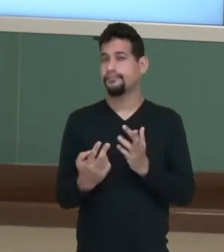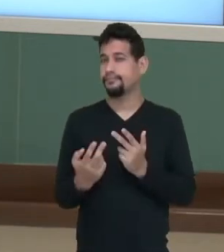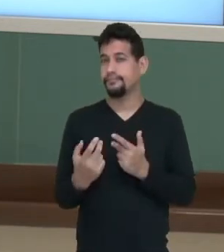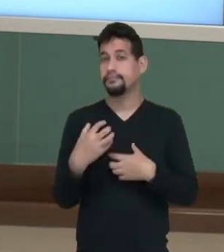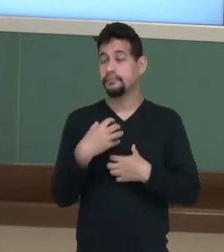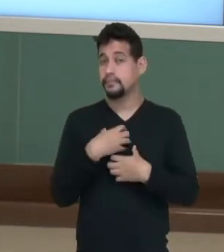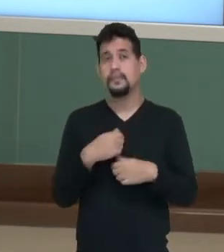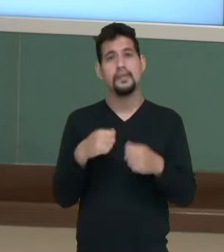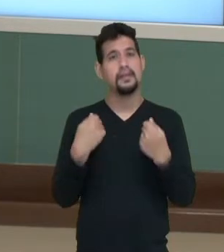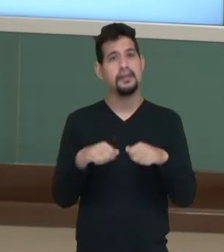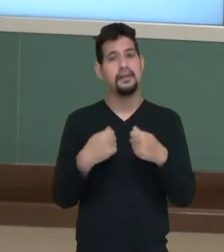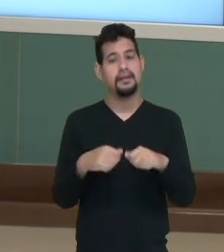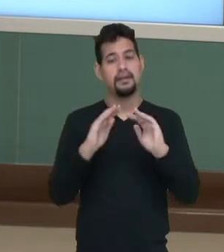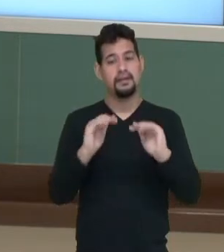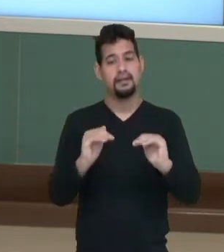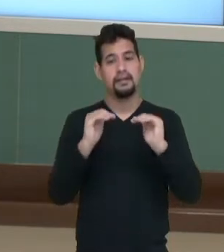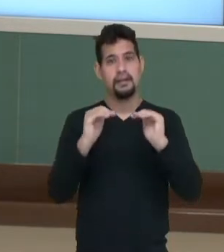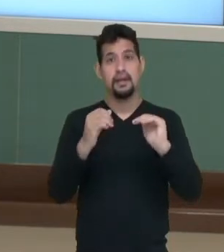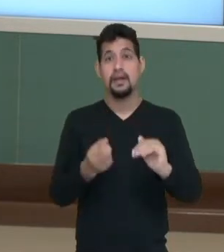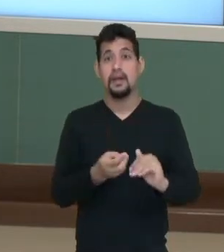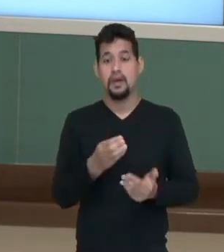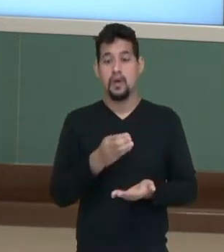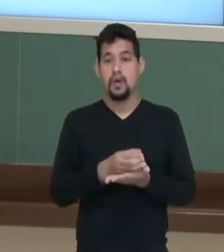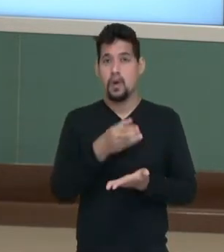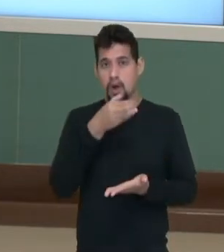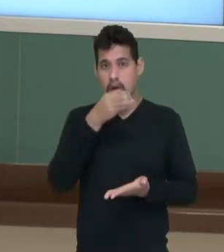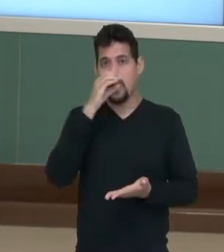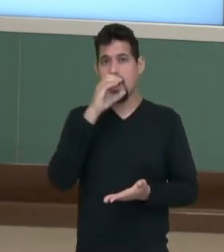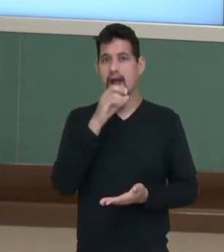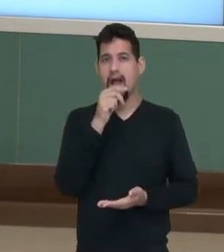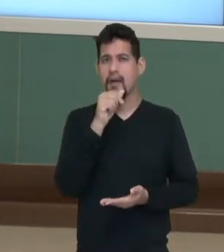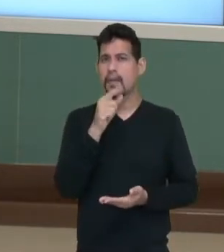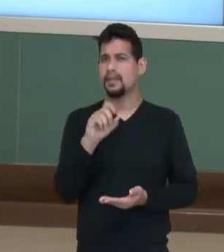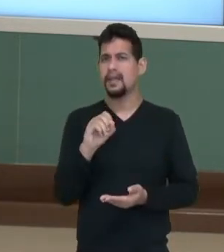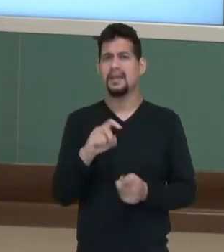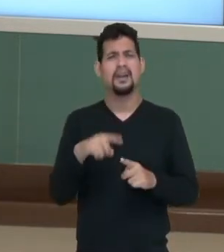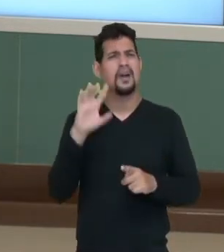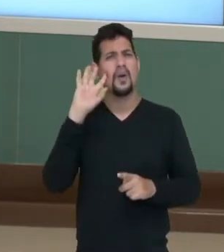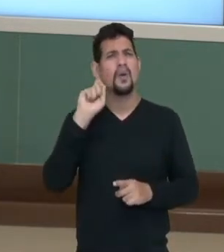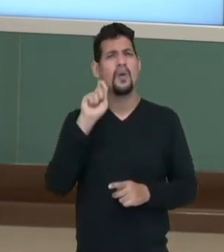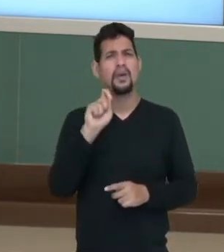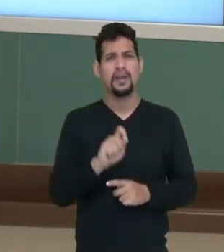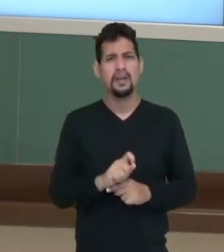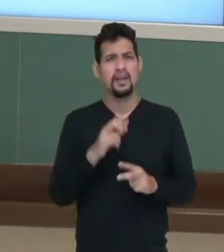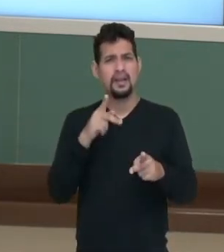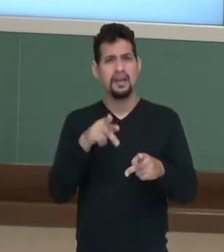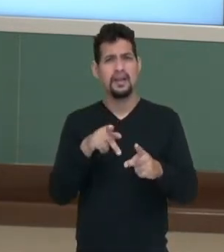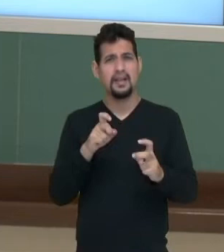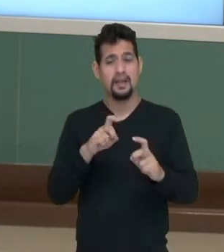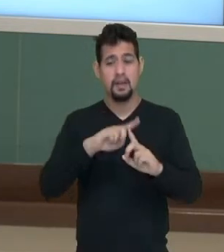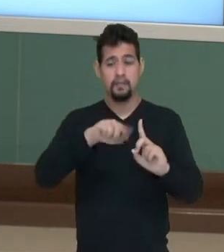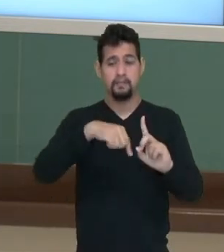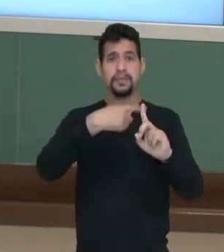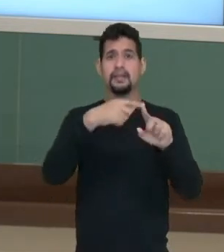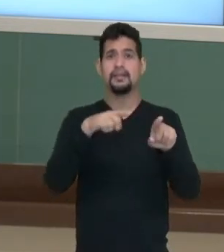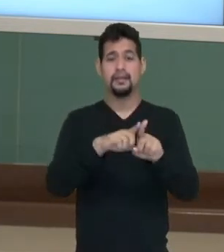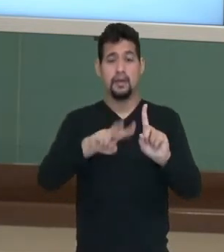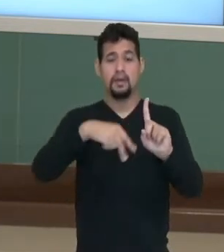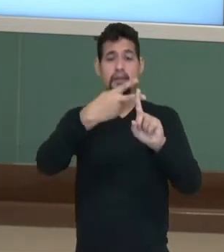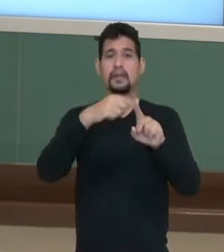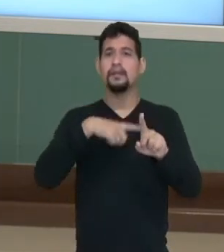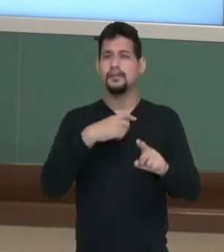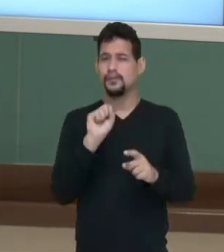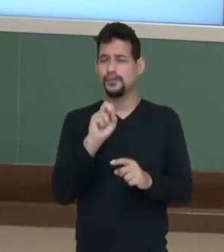forma eu vou ter que aumentar a quantidade de copos de água para dez. O que aconteceu aqui? Vocês estão vendo que eu dobrei a quantidade de suco